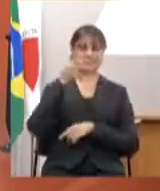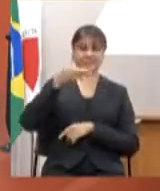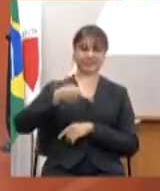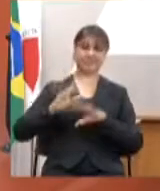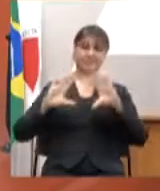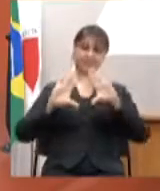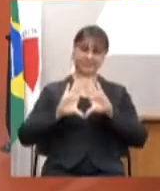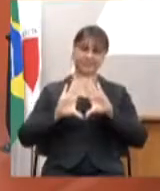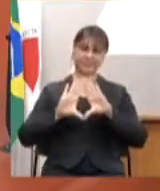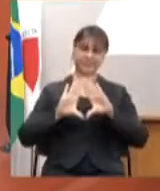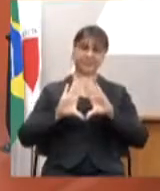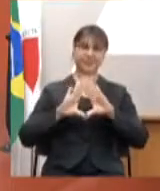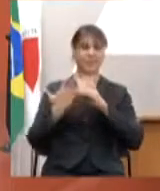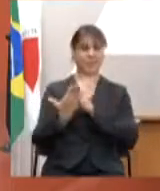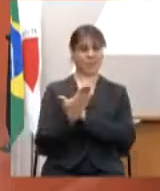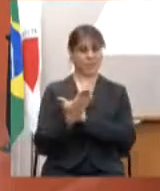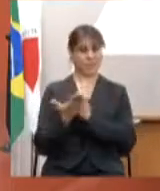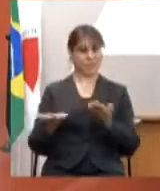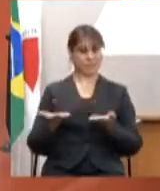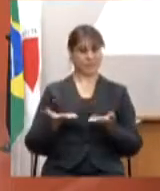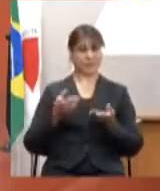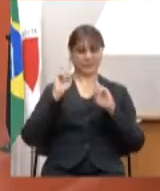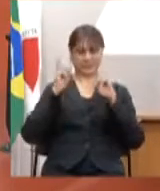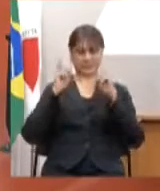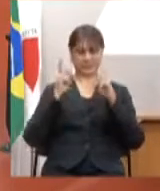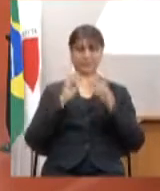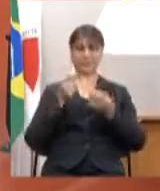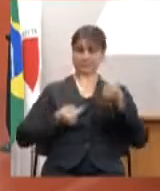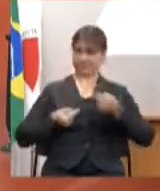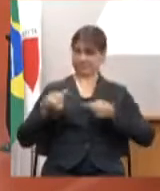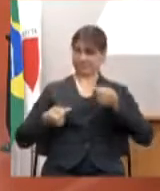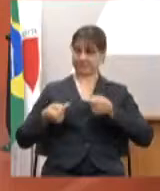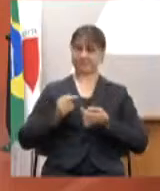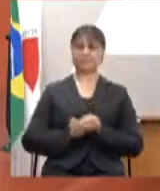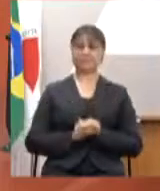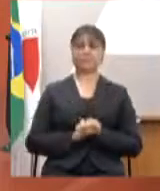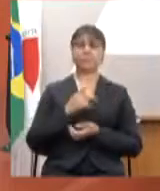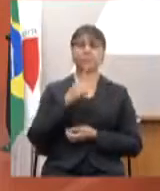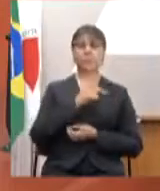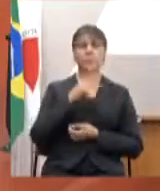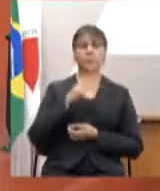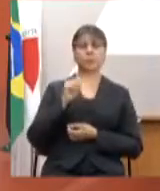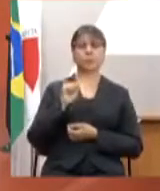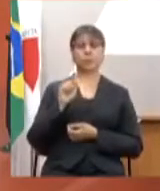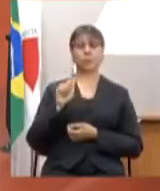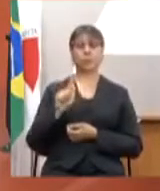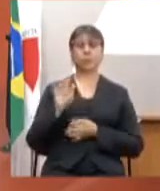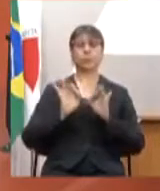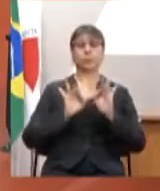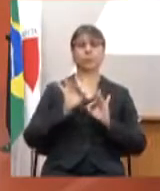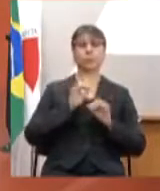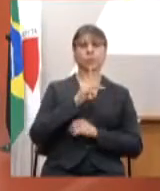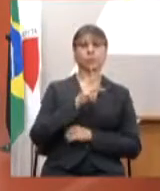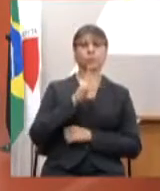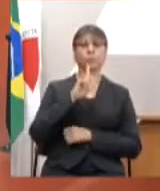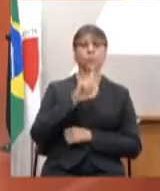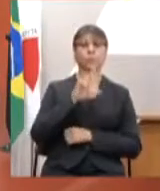nos auxiliando nesse debate. O PPAG, Plano Plurianual de Ação